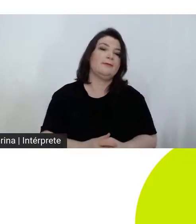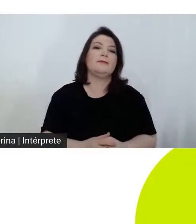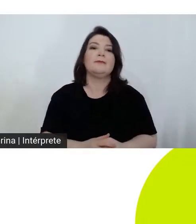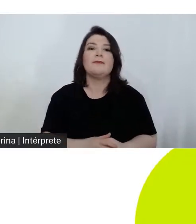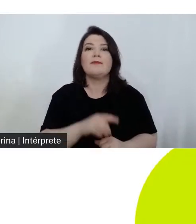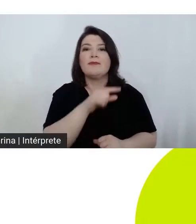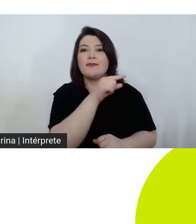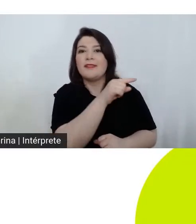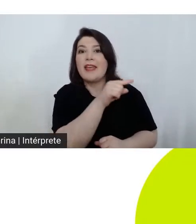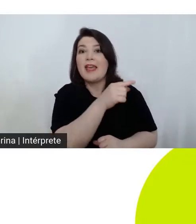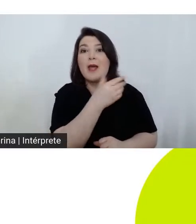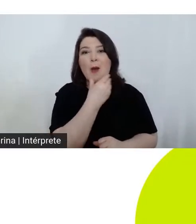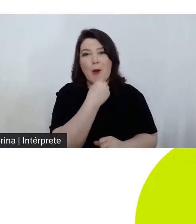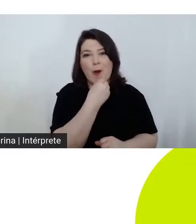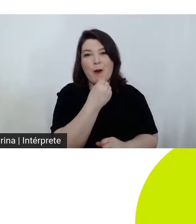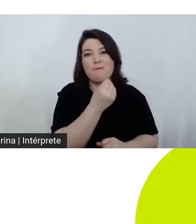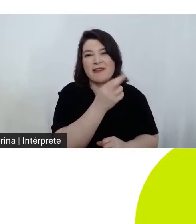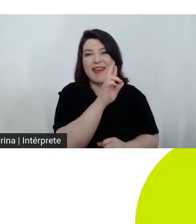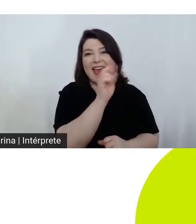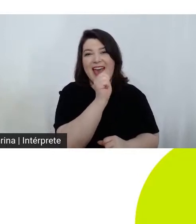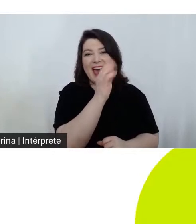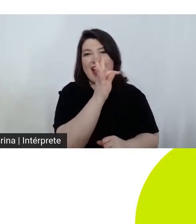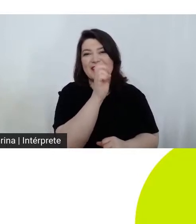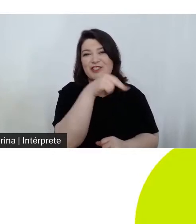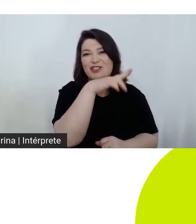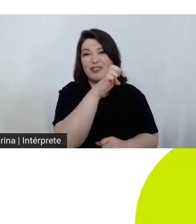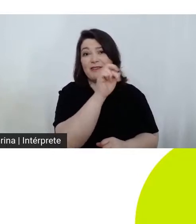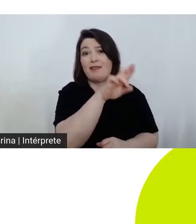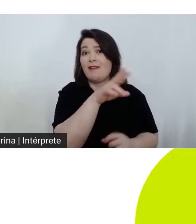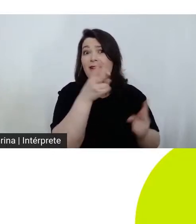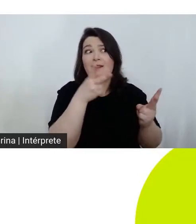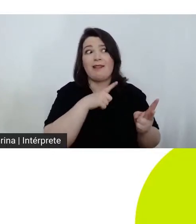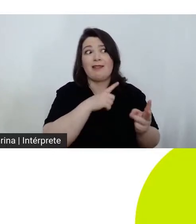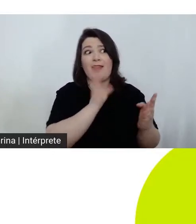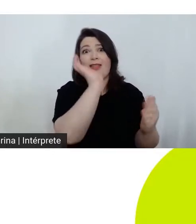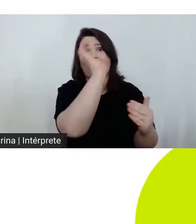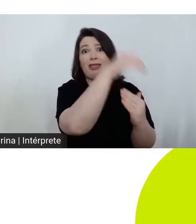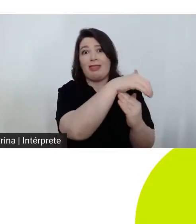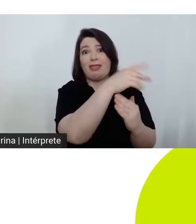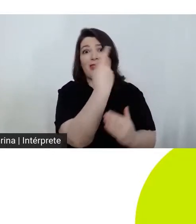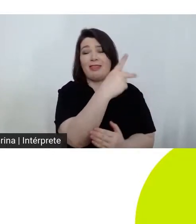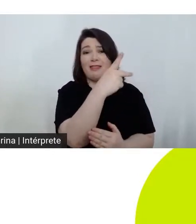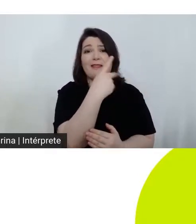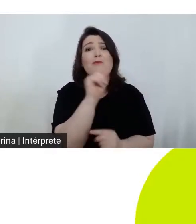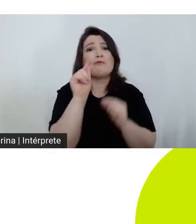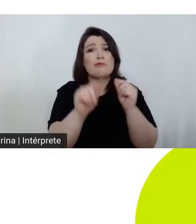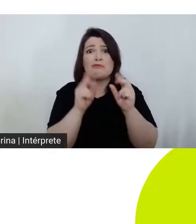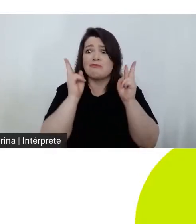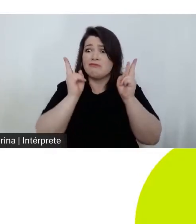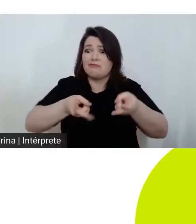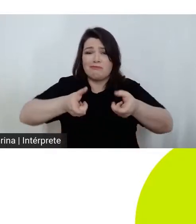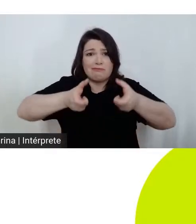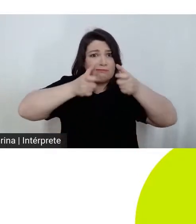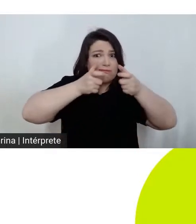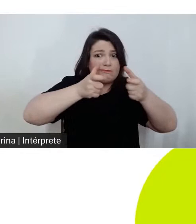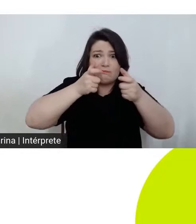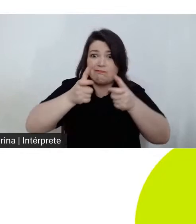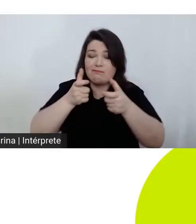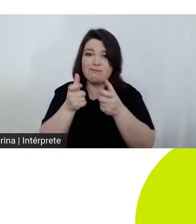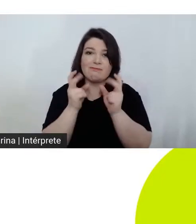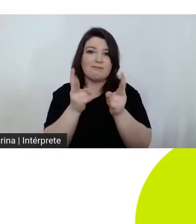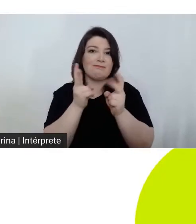é uma ganância permanente e o que é curioso é que existem vários momentos ao longo do filme em que o Howard podia